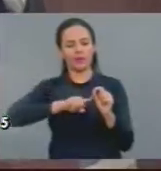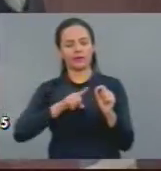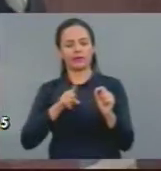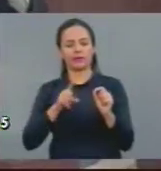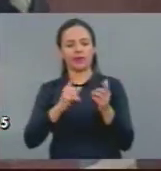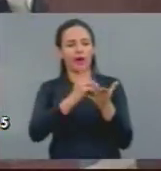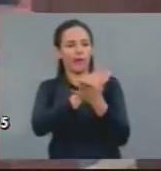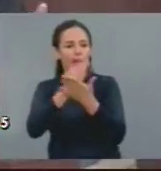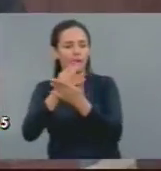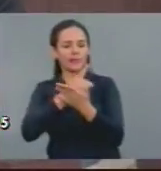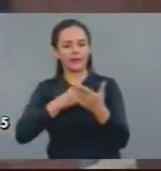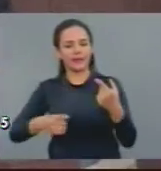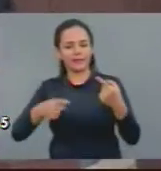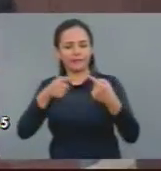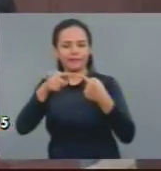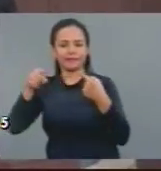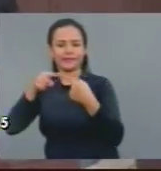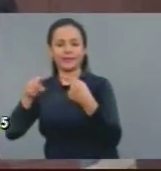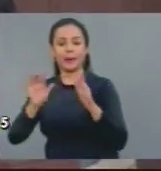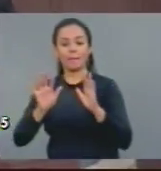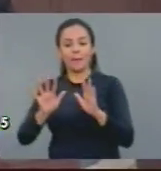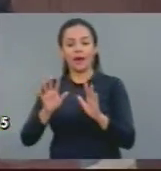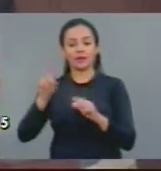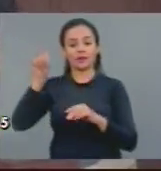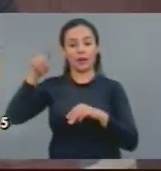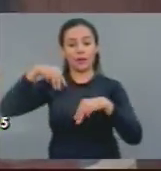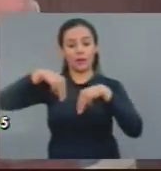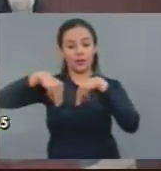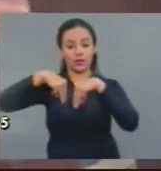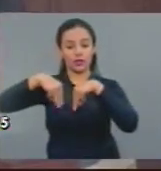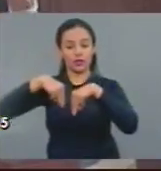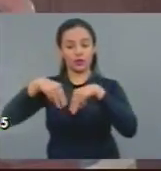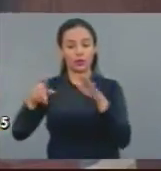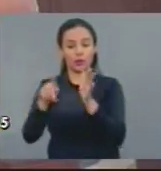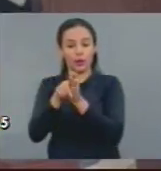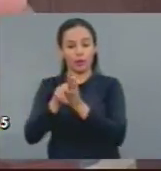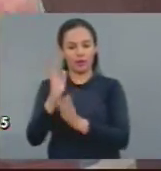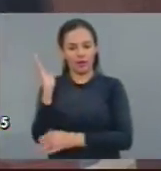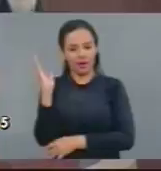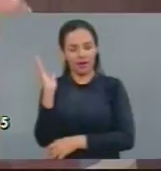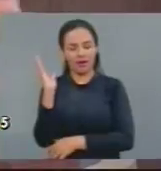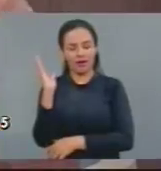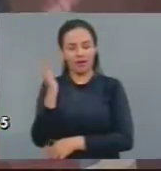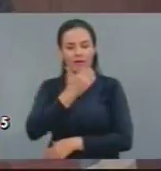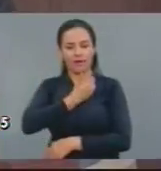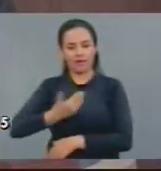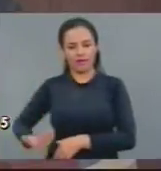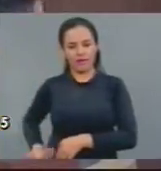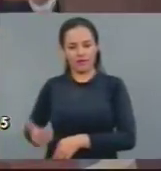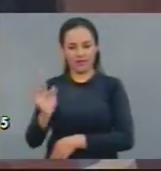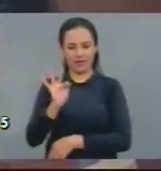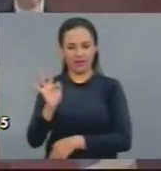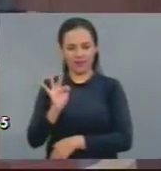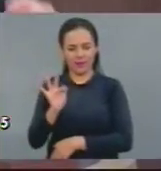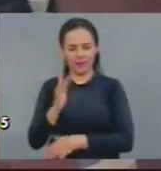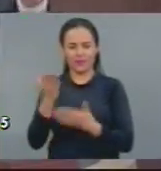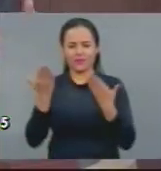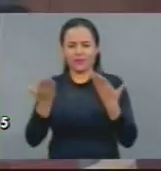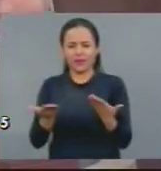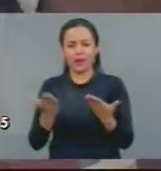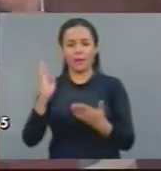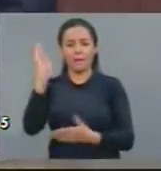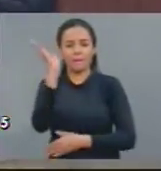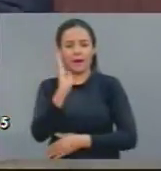as medidas que o ministro Levi adota são medidas absolutamente recessivas. O Brasil